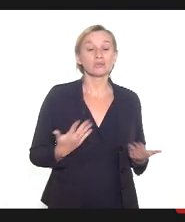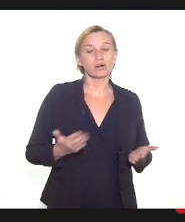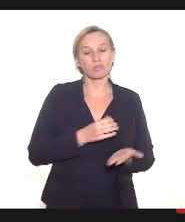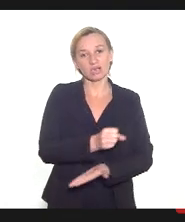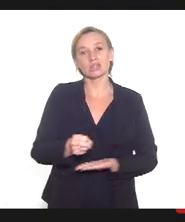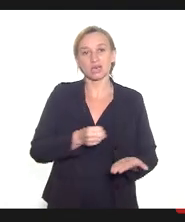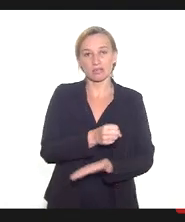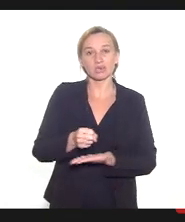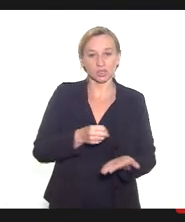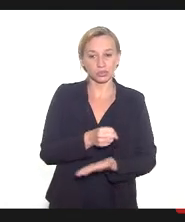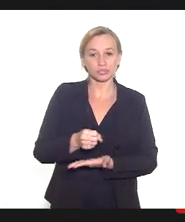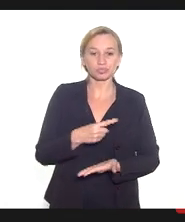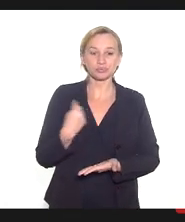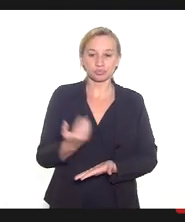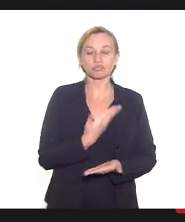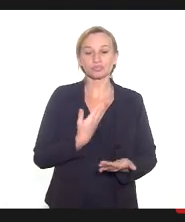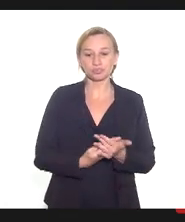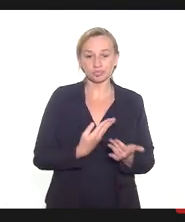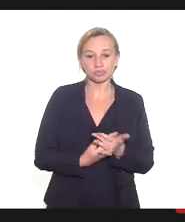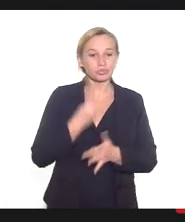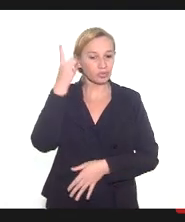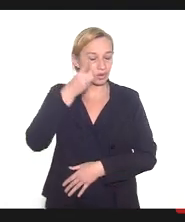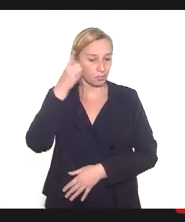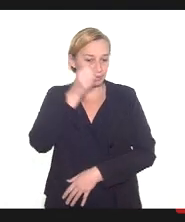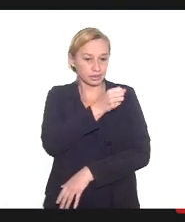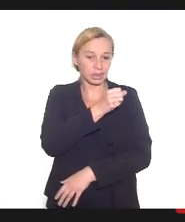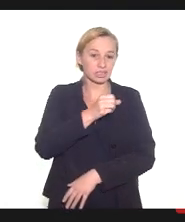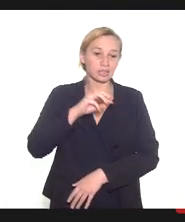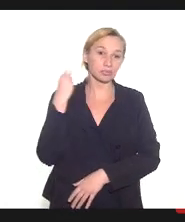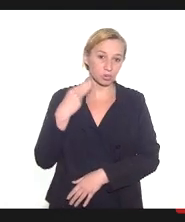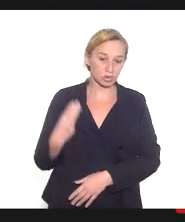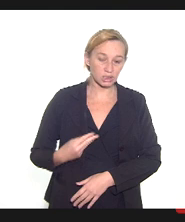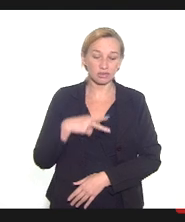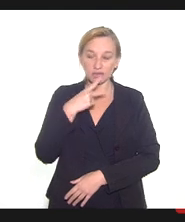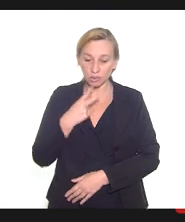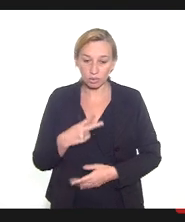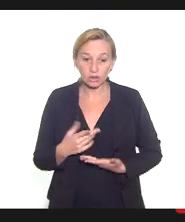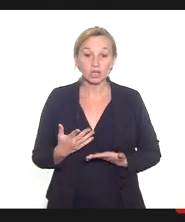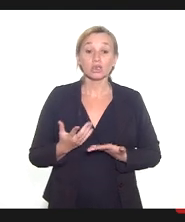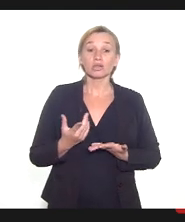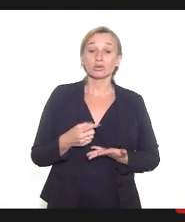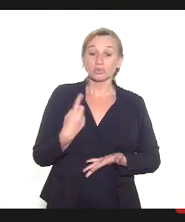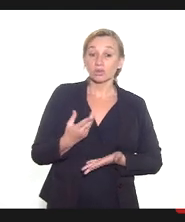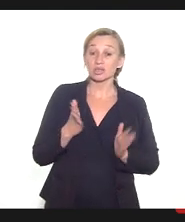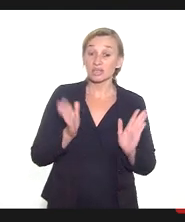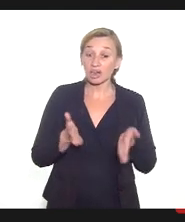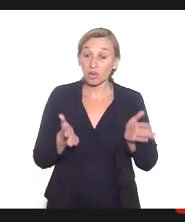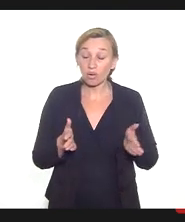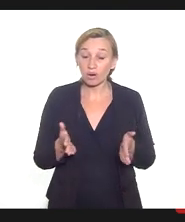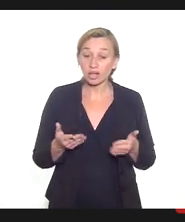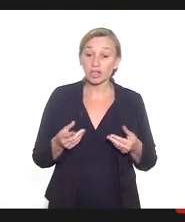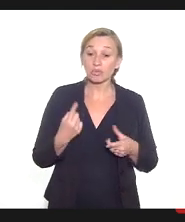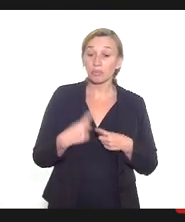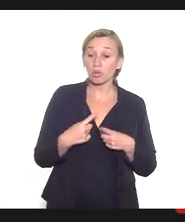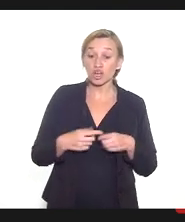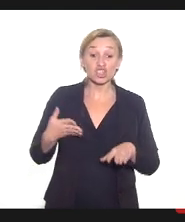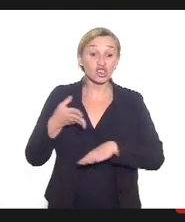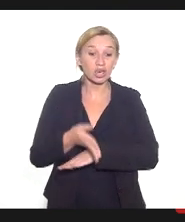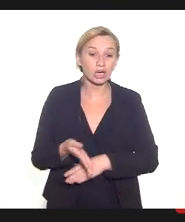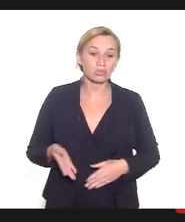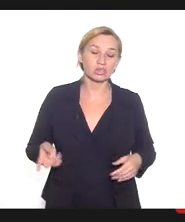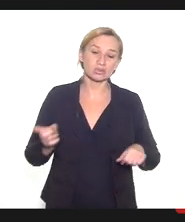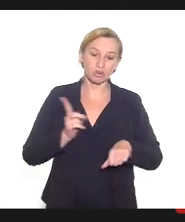basicamente, que a deputada Mônica Francisco falou. E como estamos agora e por que chegamos a este ponto?